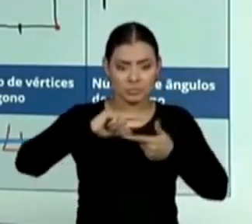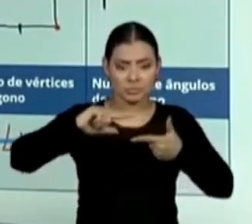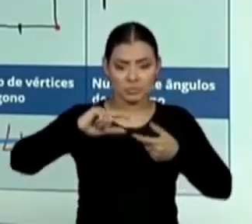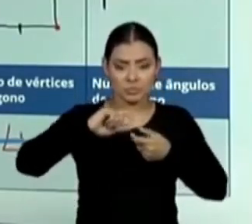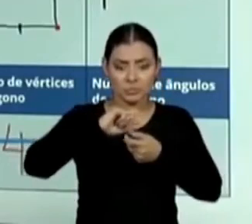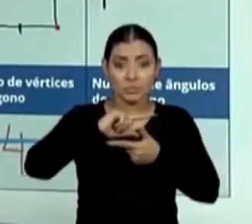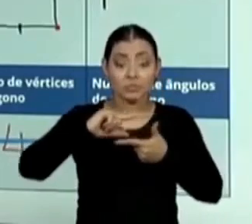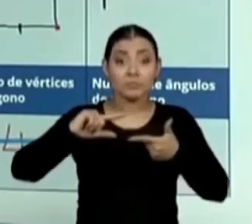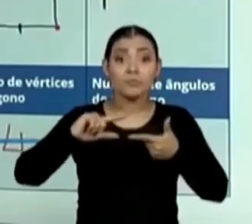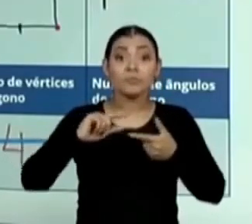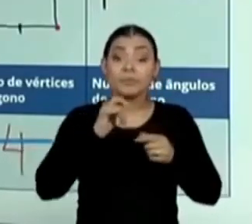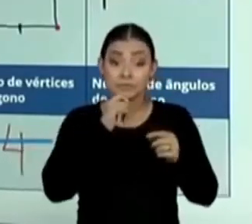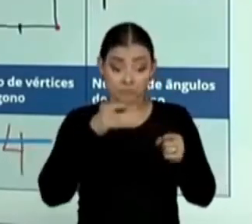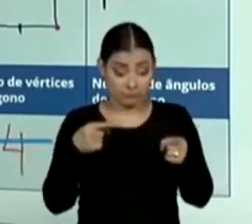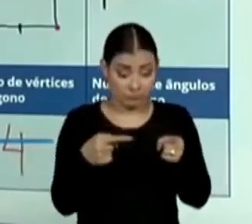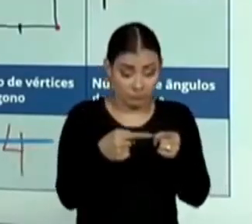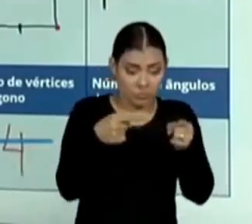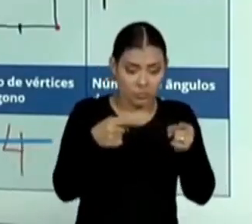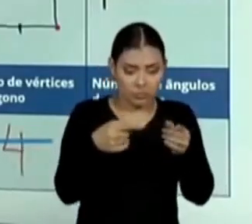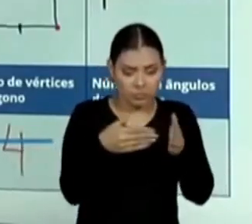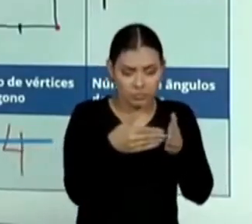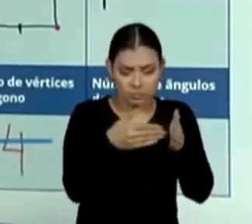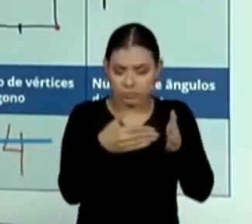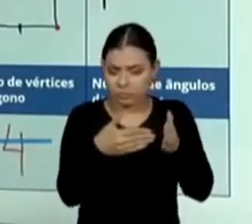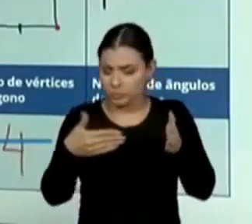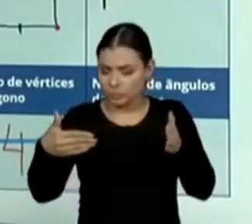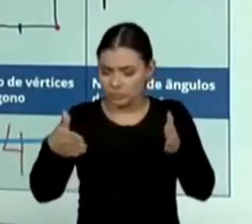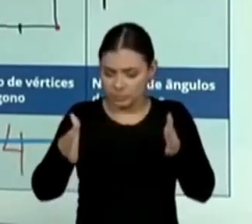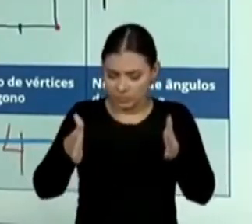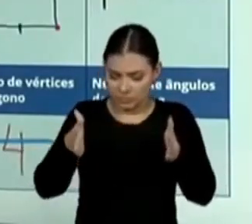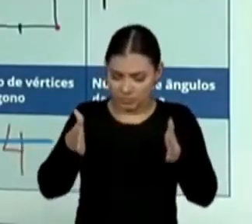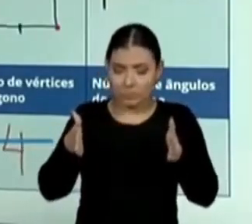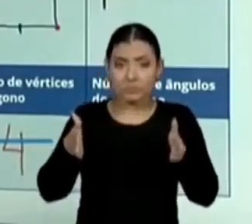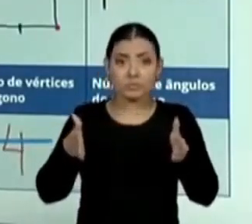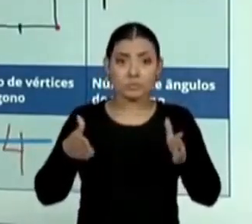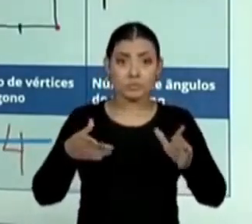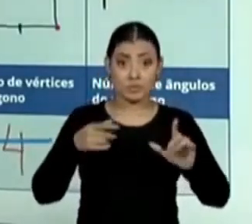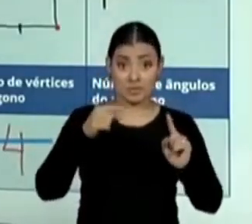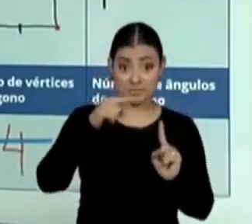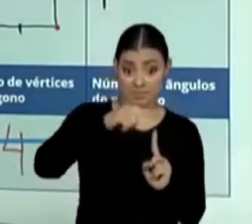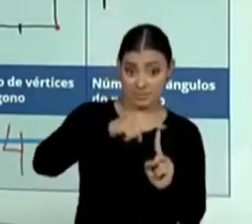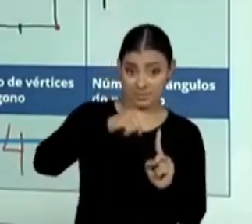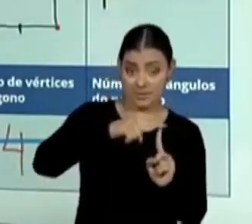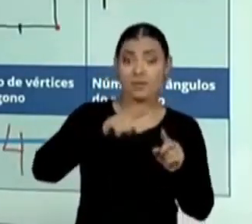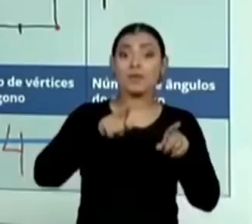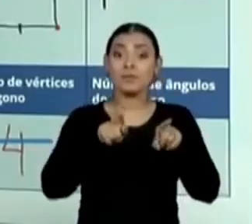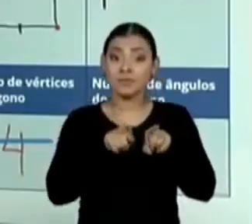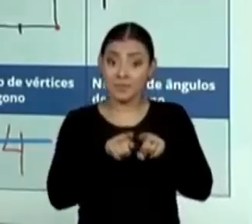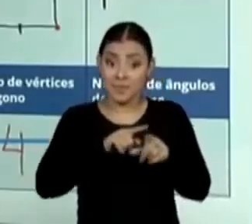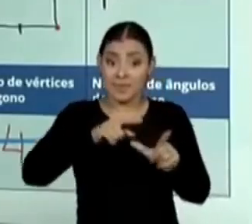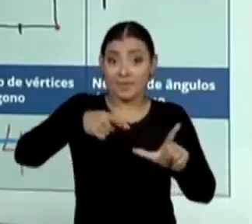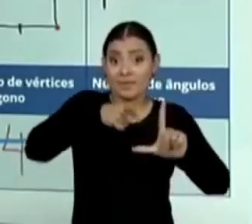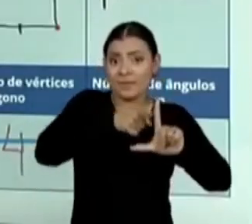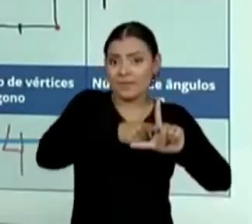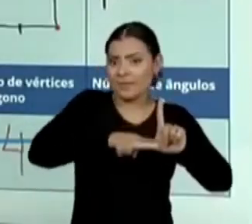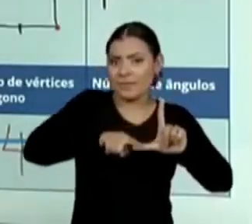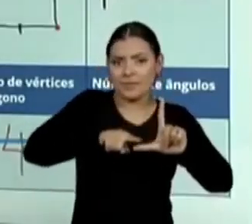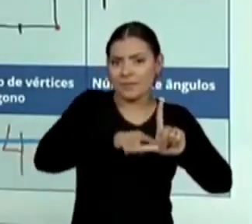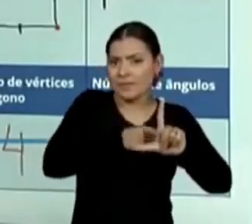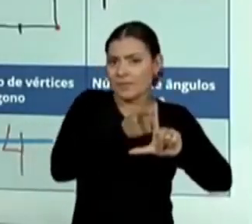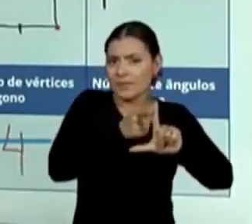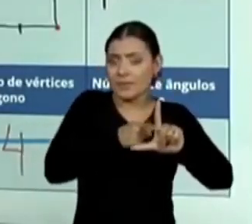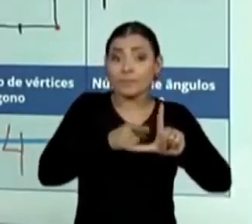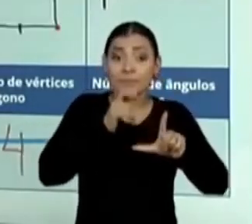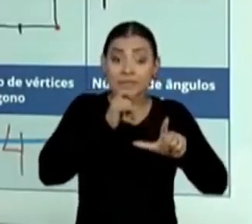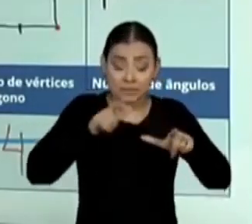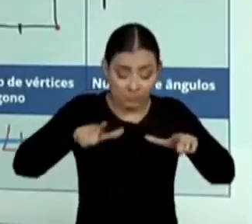quando uma aresta se encontra com a outra, a gente tem, então, o vértice e olhando para a parte